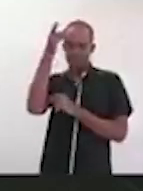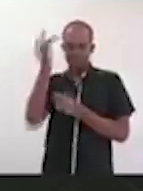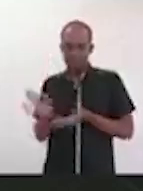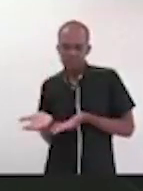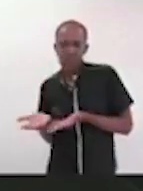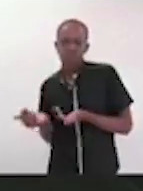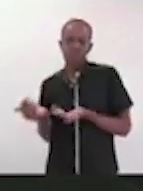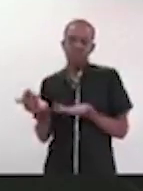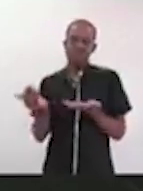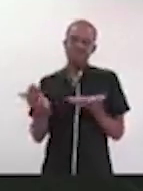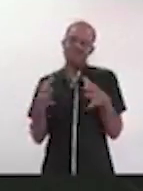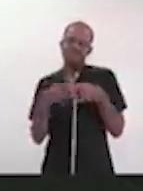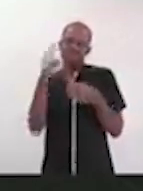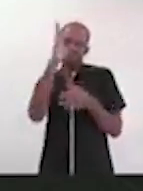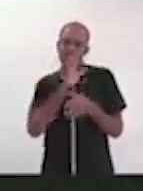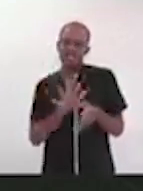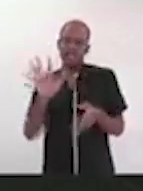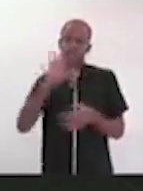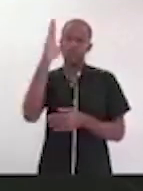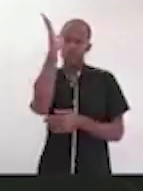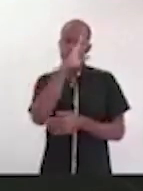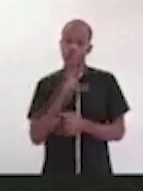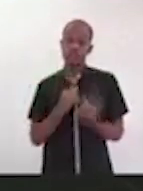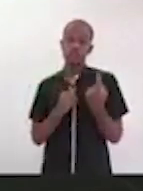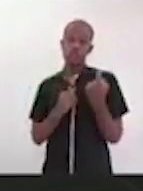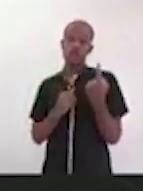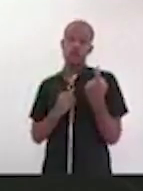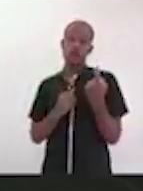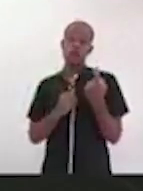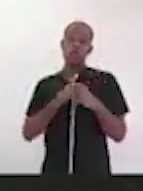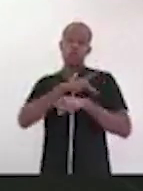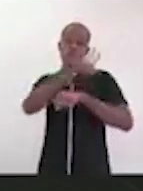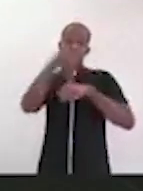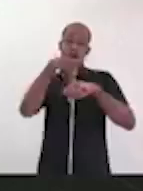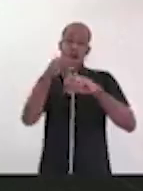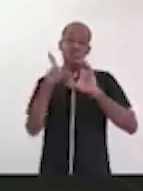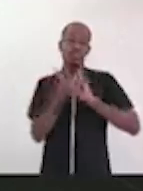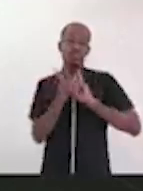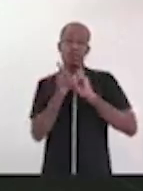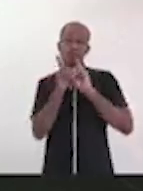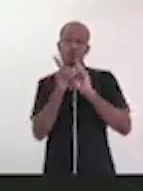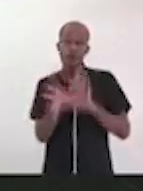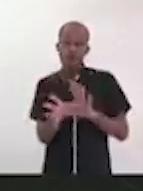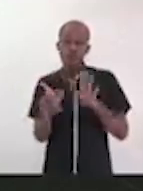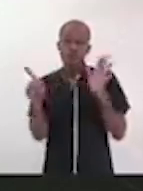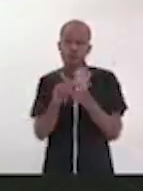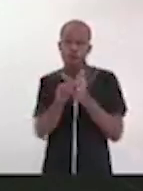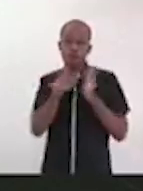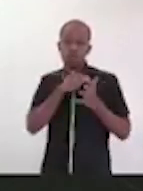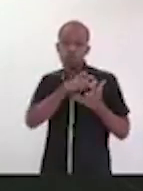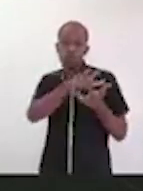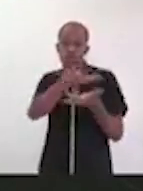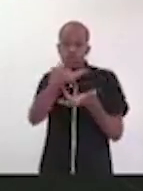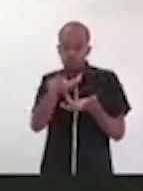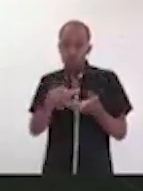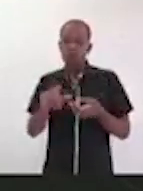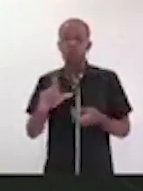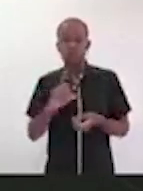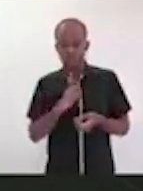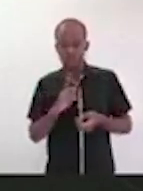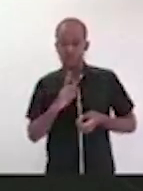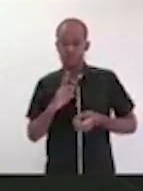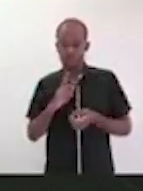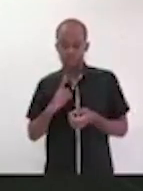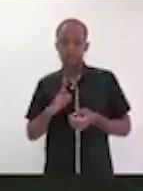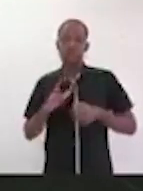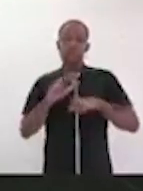que o Brasil é o único país democrático do mundo que, sendo acometido, como todos, por uma